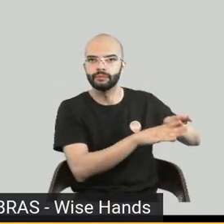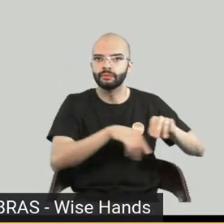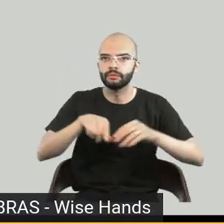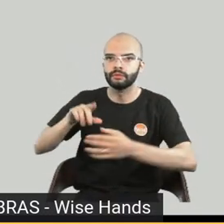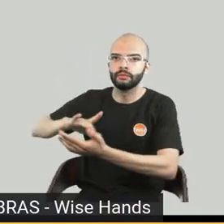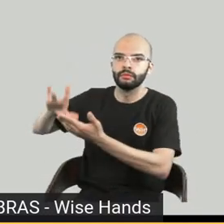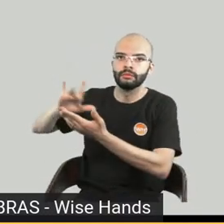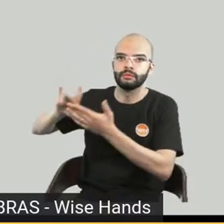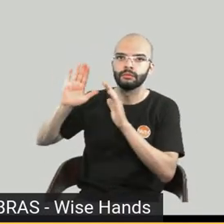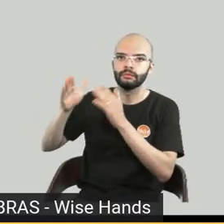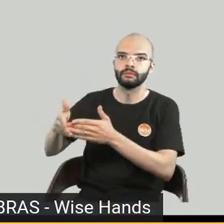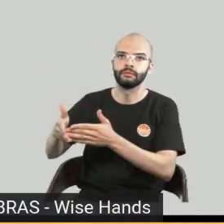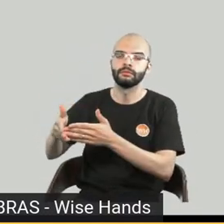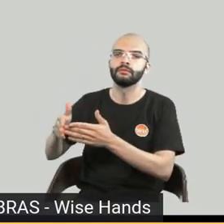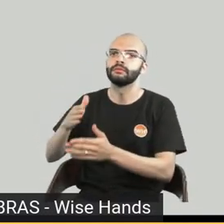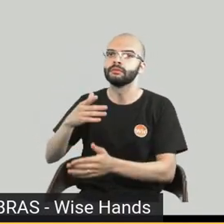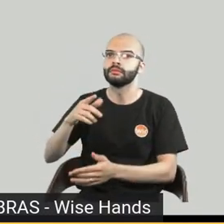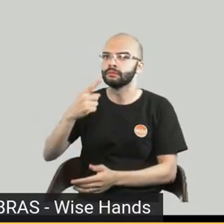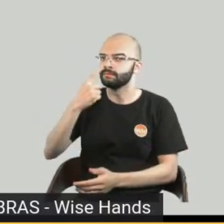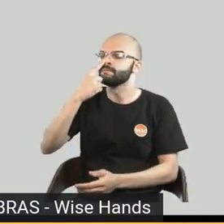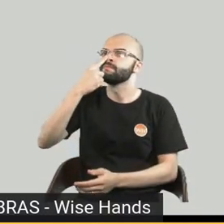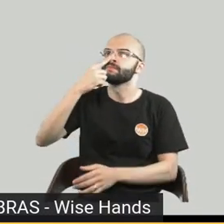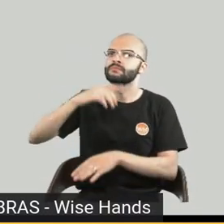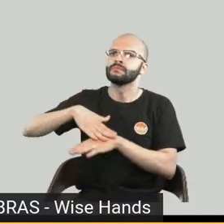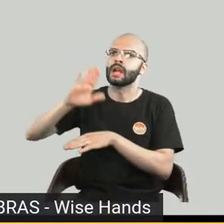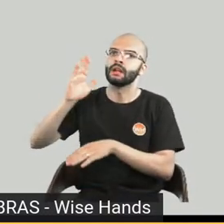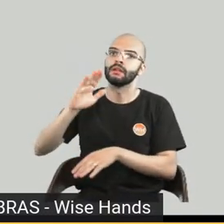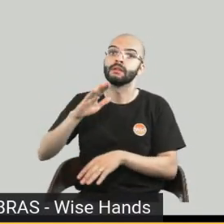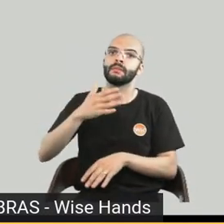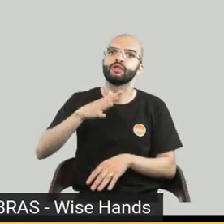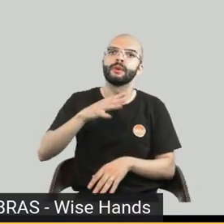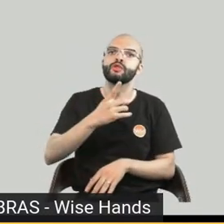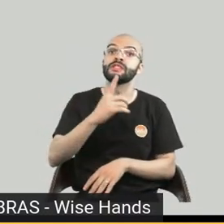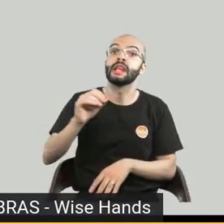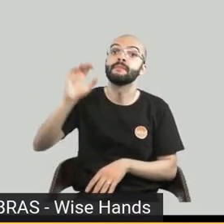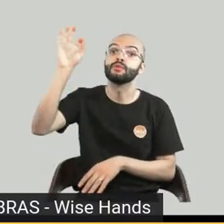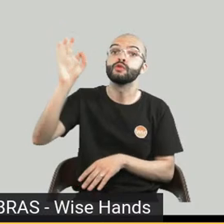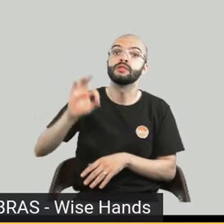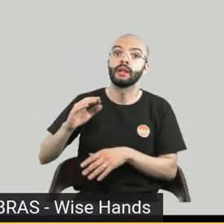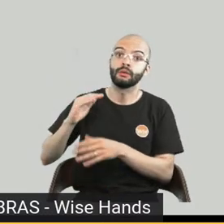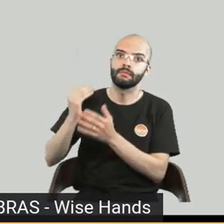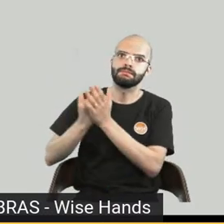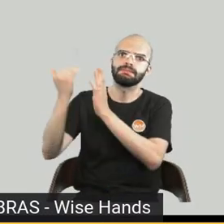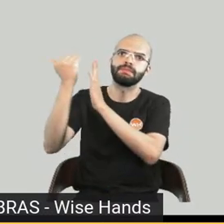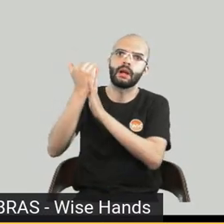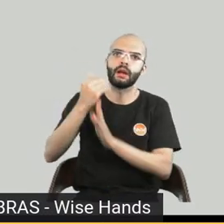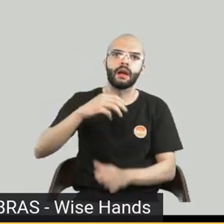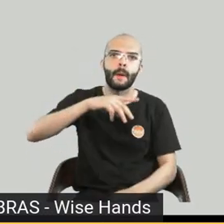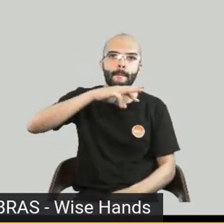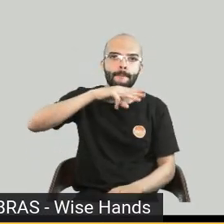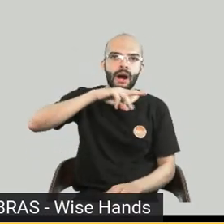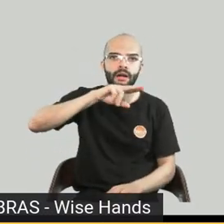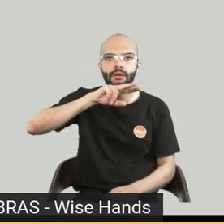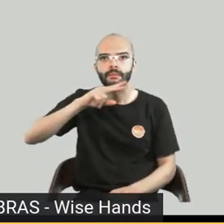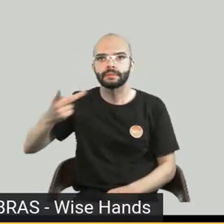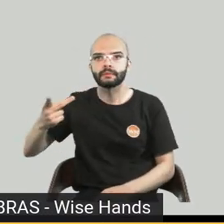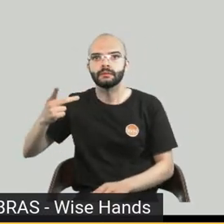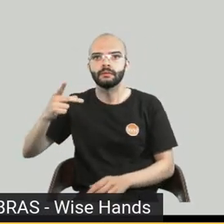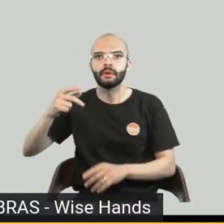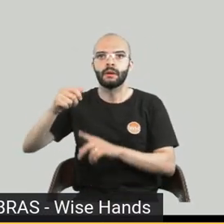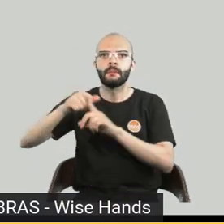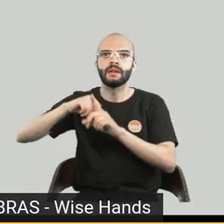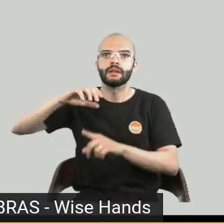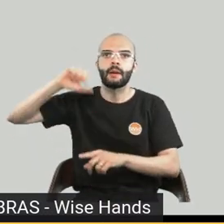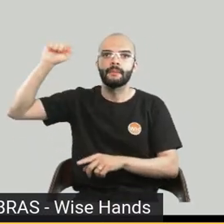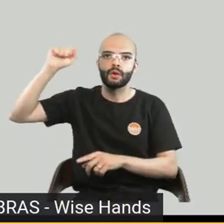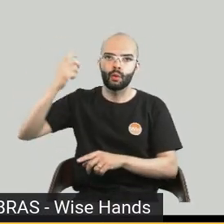nas vendas de um mês para o outro. Assim, em março e abril foi 100% de crescimento em relação à média, né?